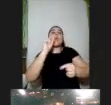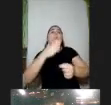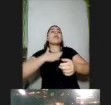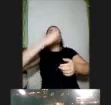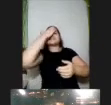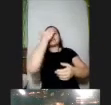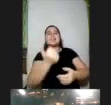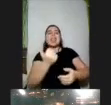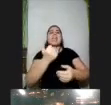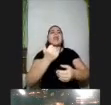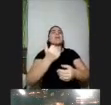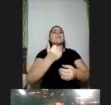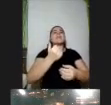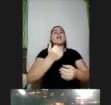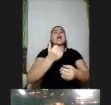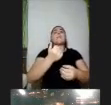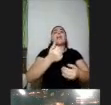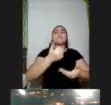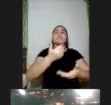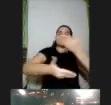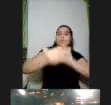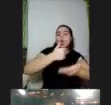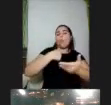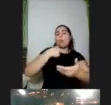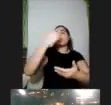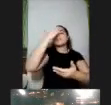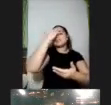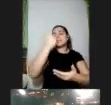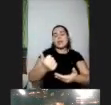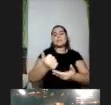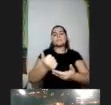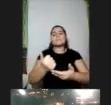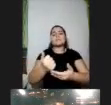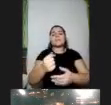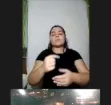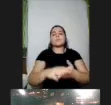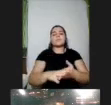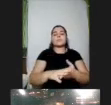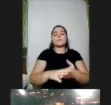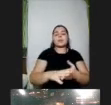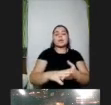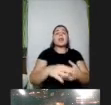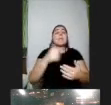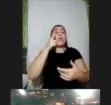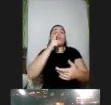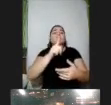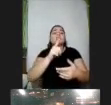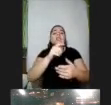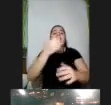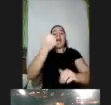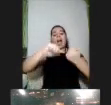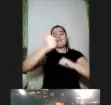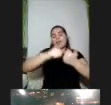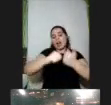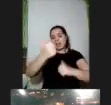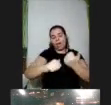compartilhar aquilo que elas sabem e pra que a gente possa produzir também processos de avaliação e depois